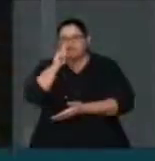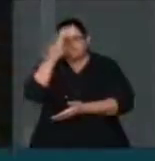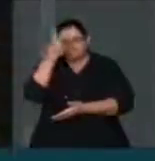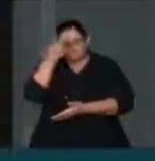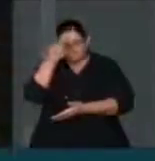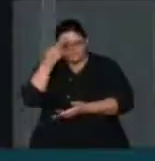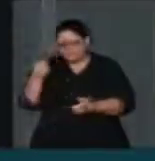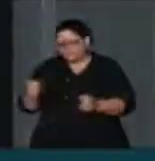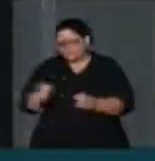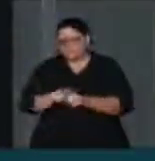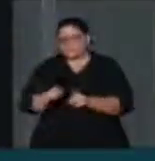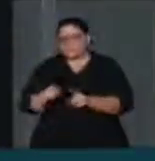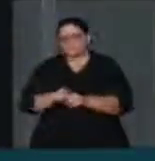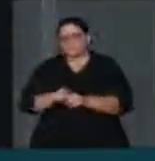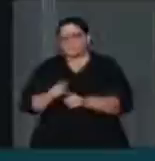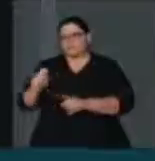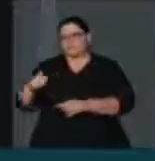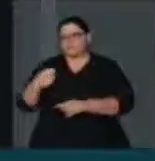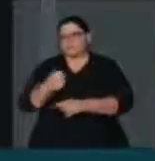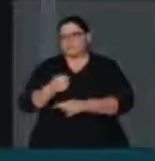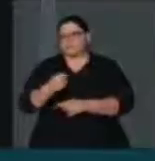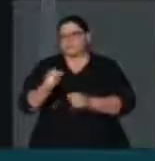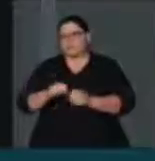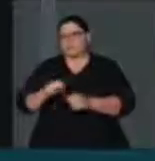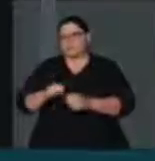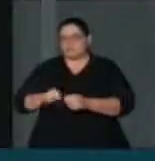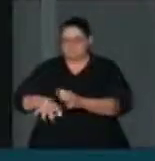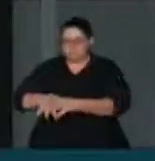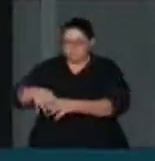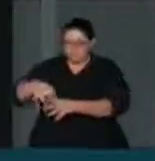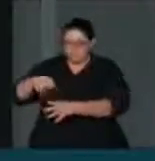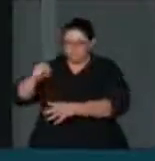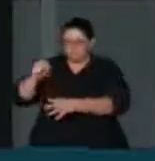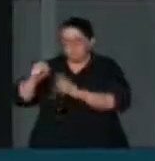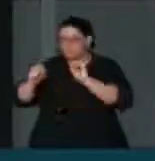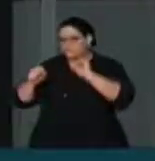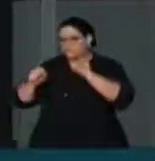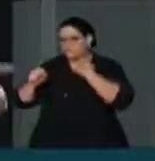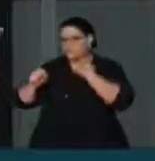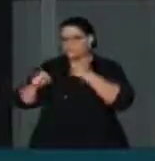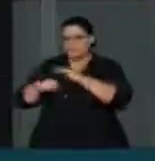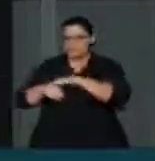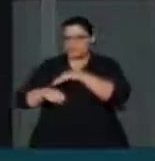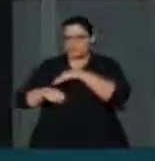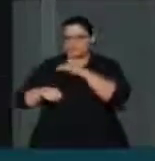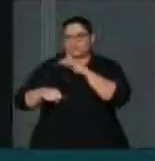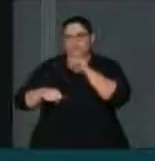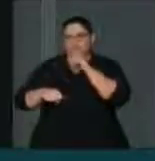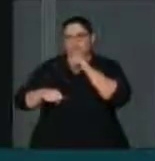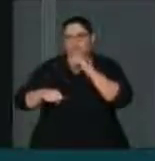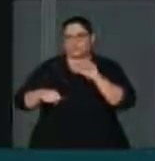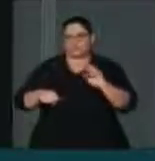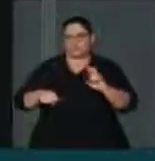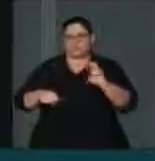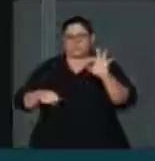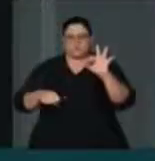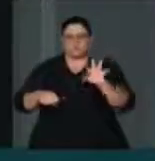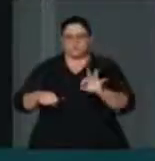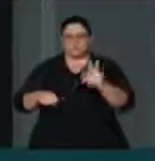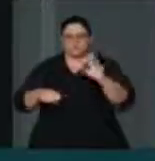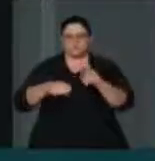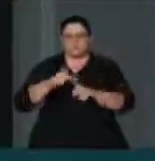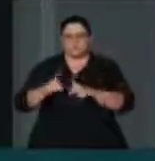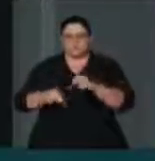a distribuição e o tratamento. E, principalmente, que mais suja a água, que é 85% da população que estão